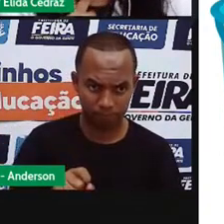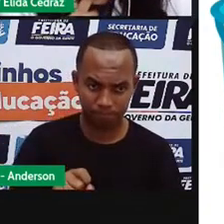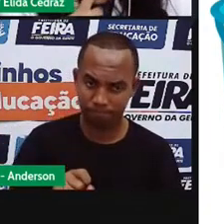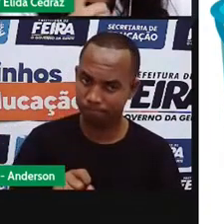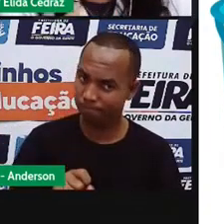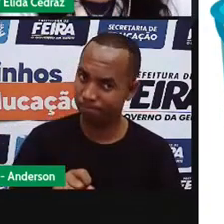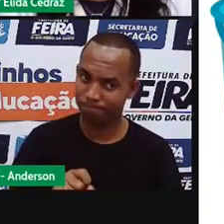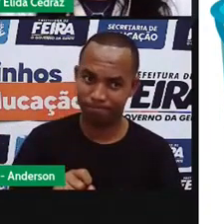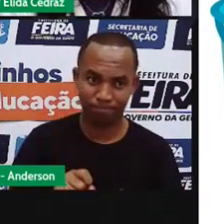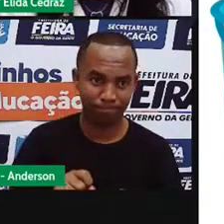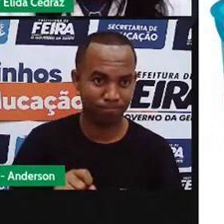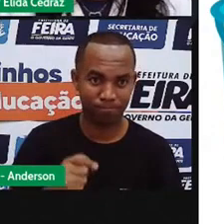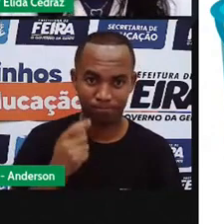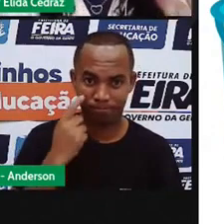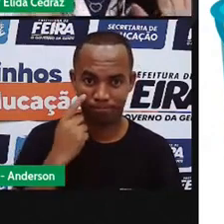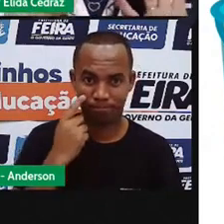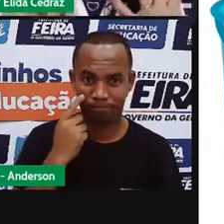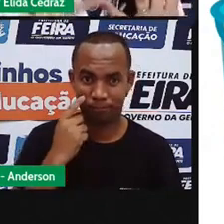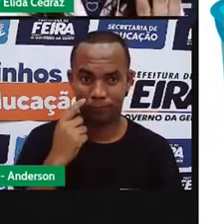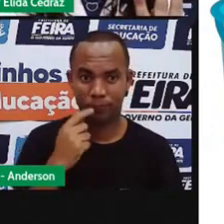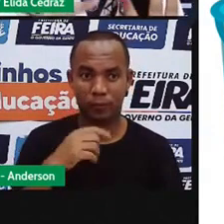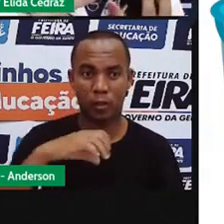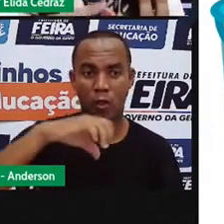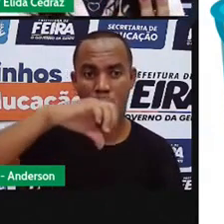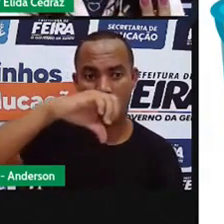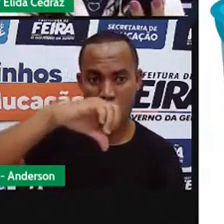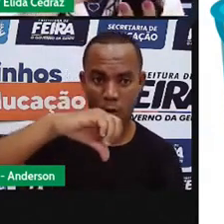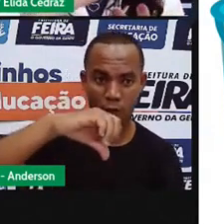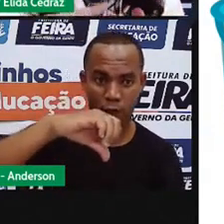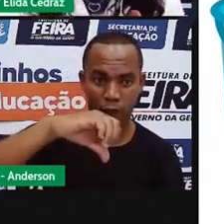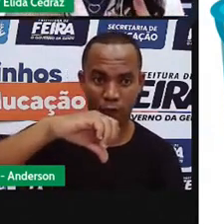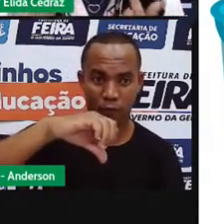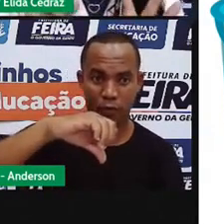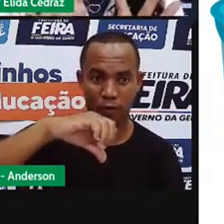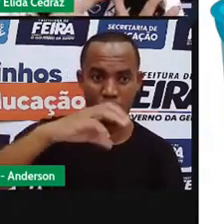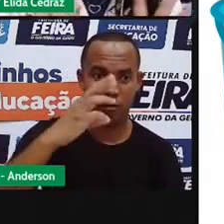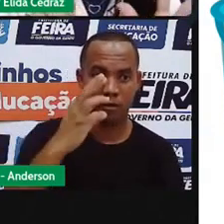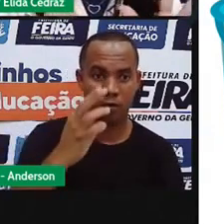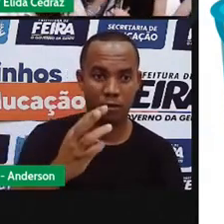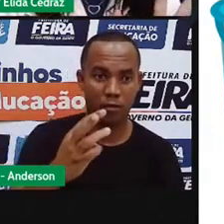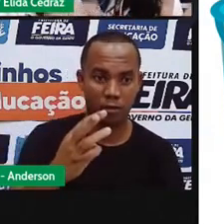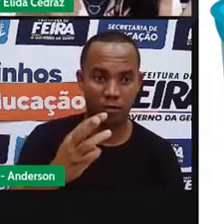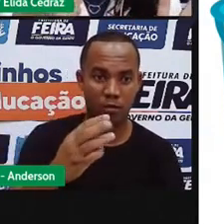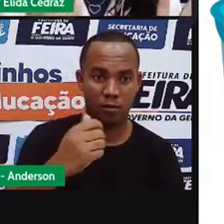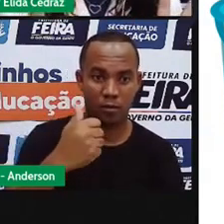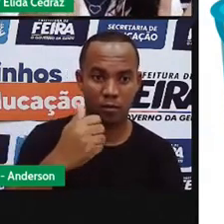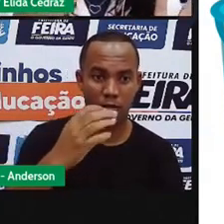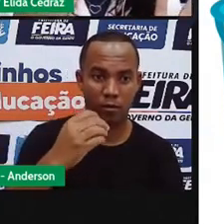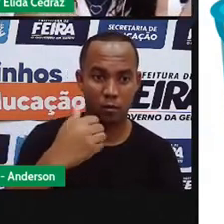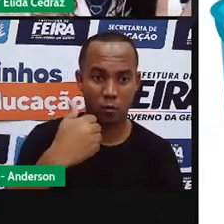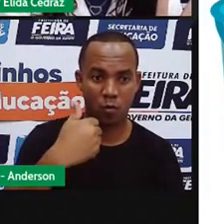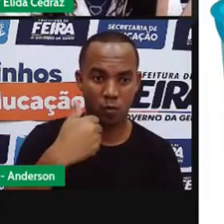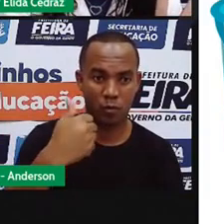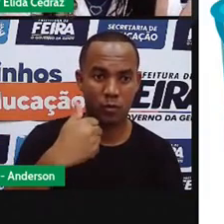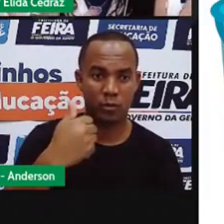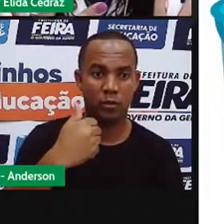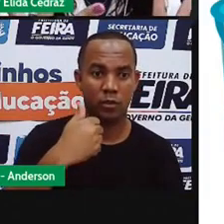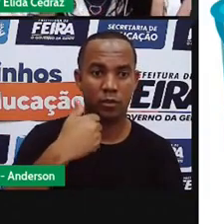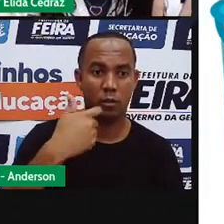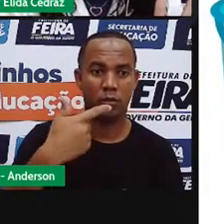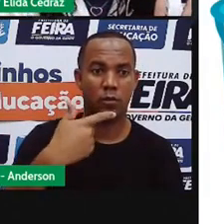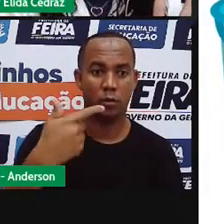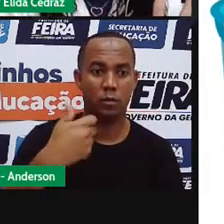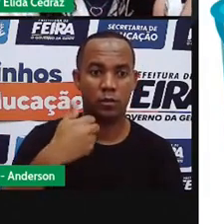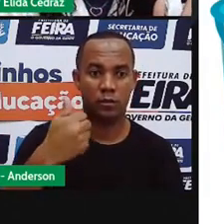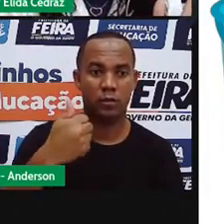Será? Vamos ver? Nove. Dez, onze, onze, doze, treze, quatorze, quinze, dezesseis,